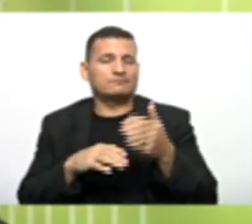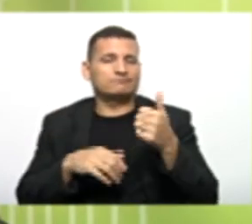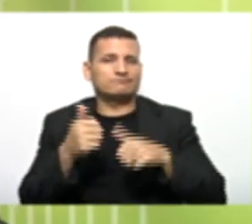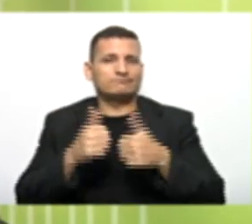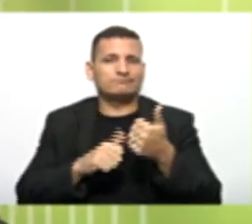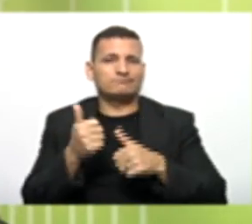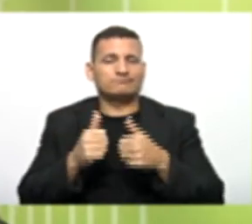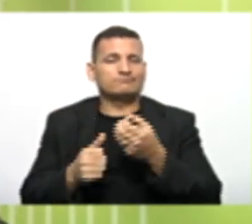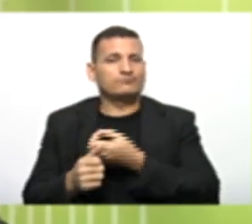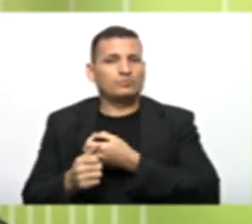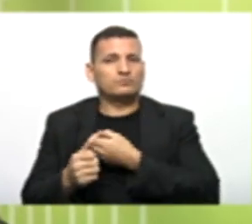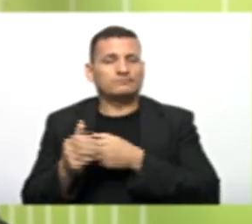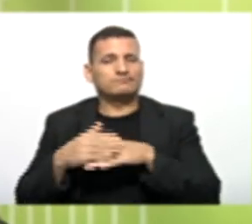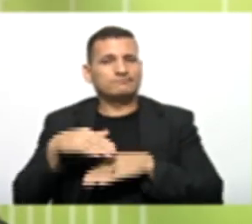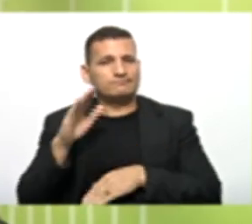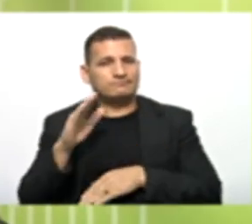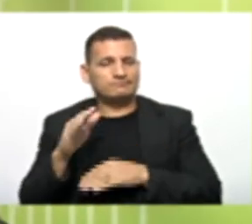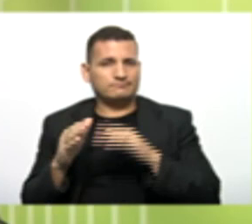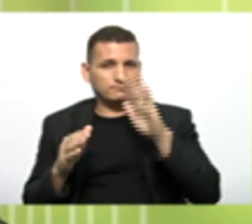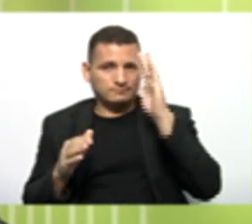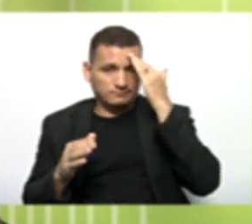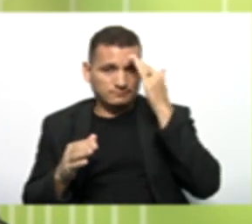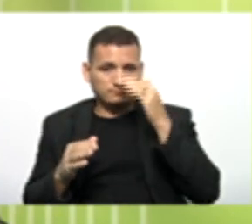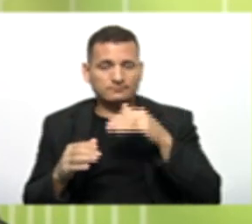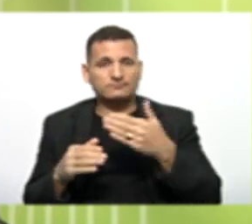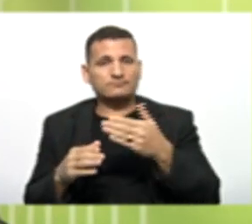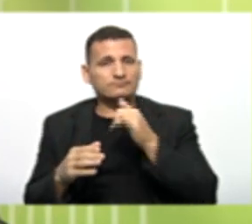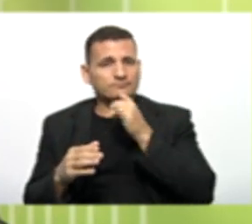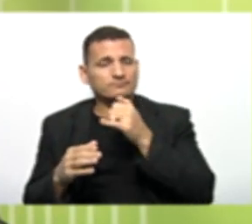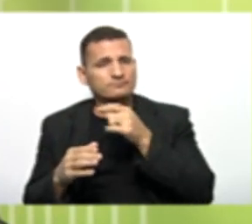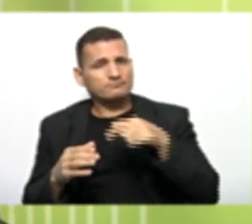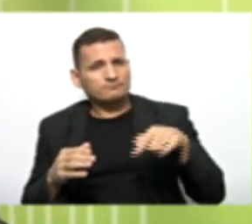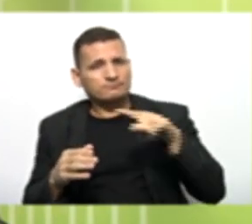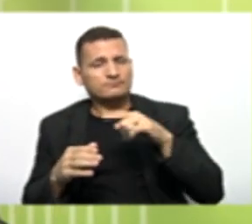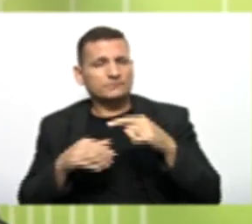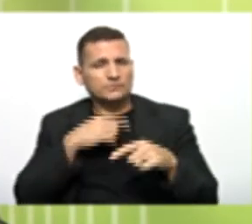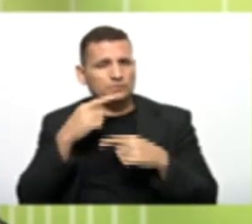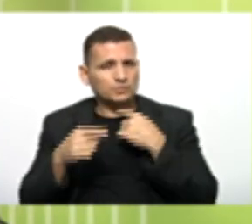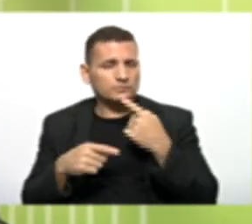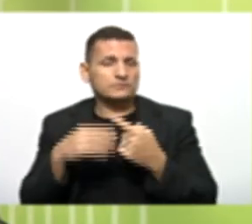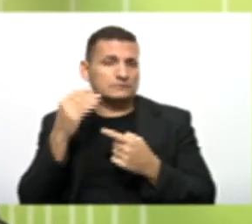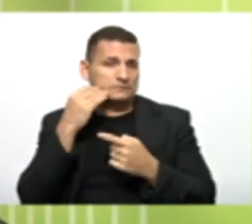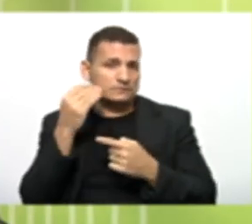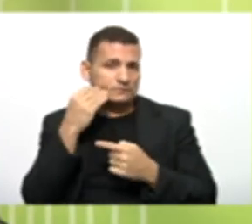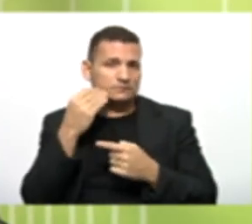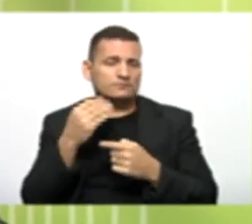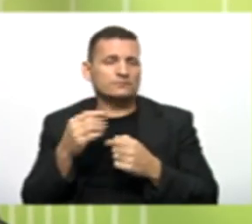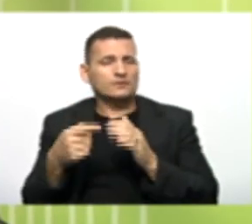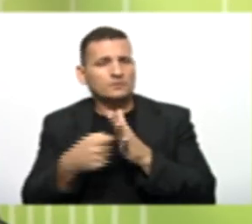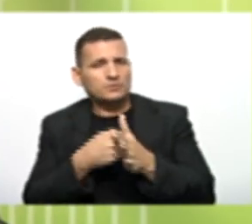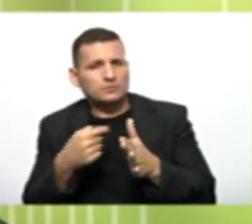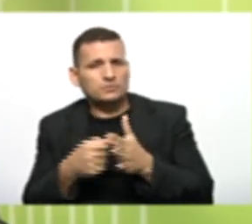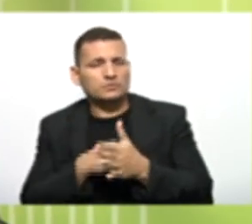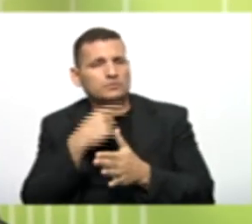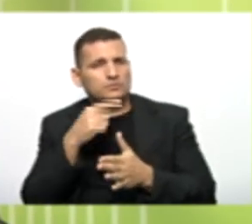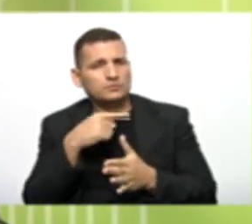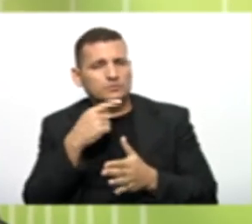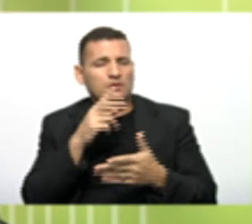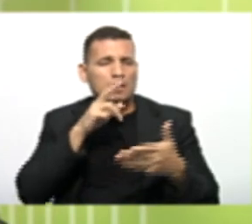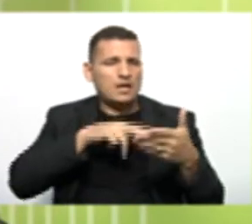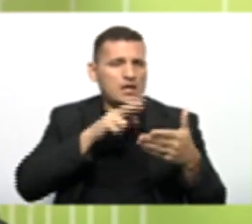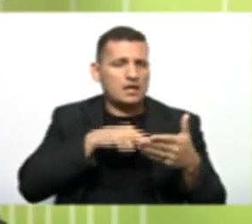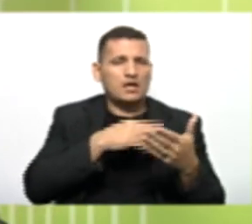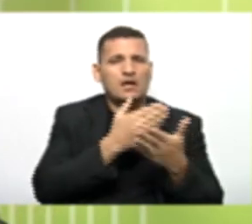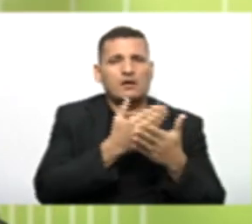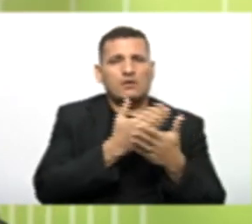parte Da nota de vocês Então se vocês Se vocês ficaram com dúvidas Tentem tirar essas dúvidas Revejam a aula Não só essa Mas